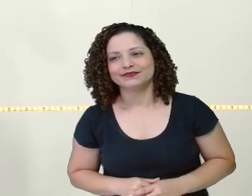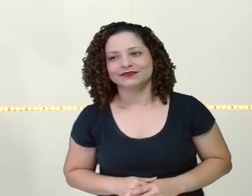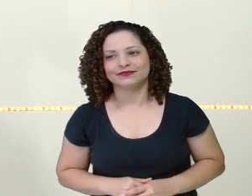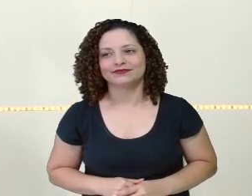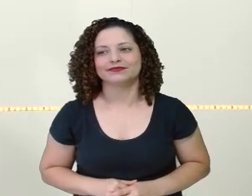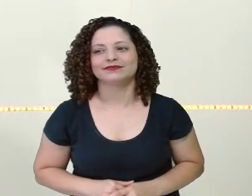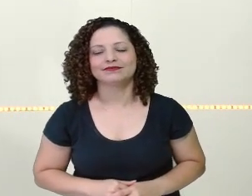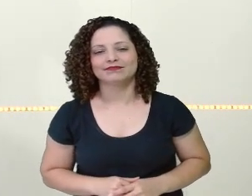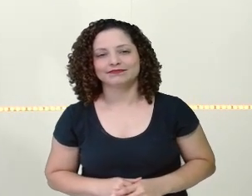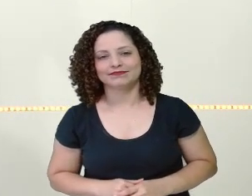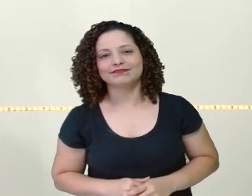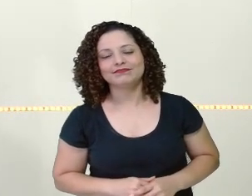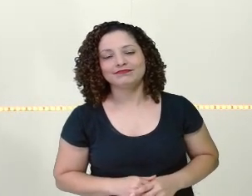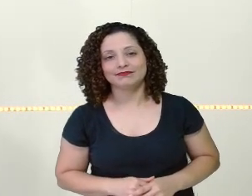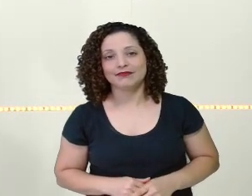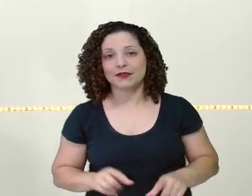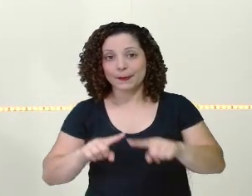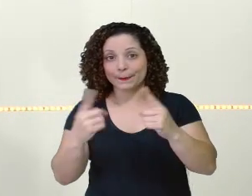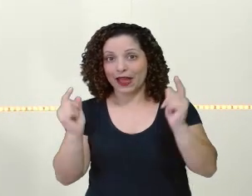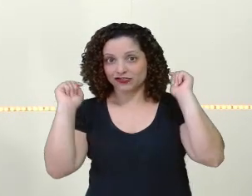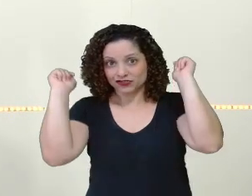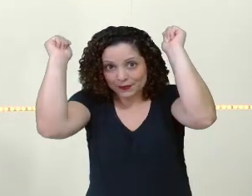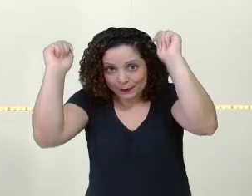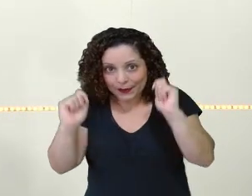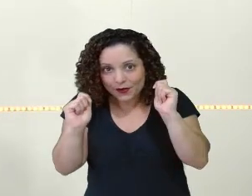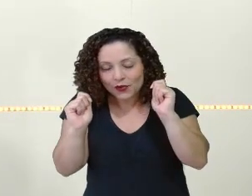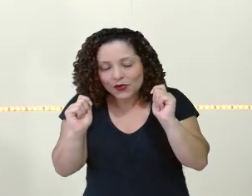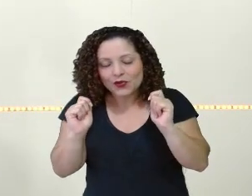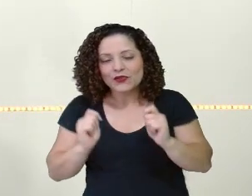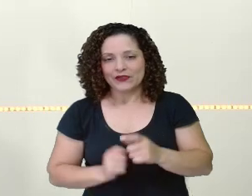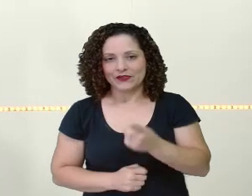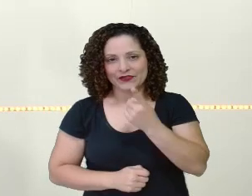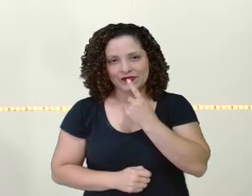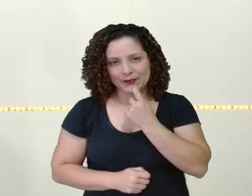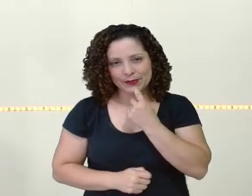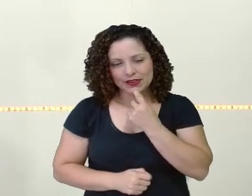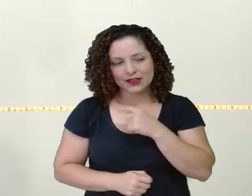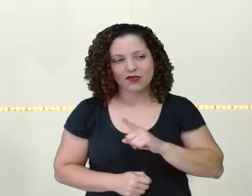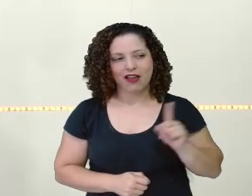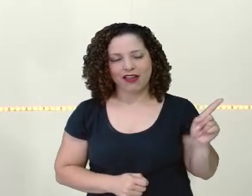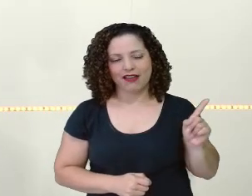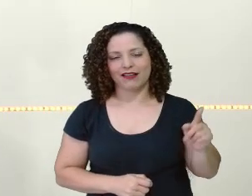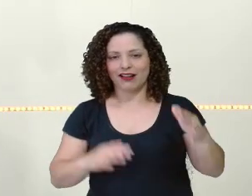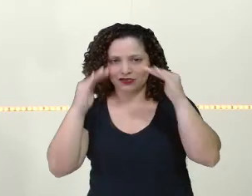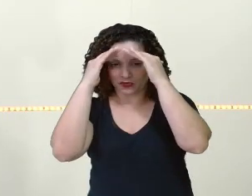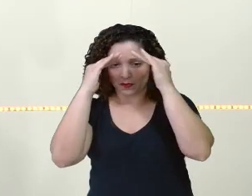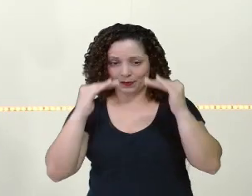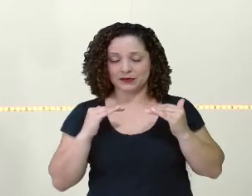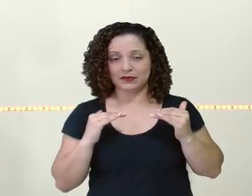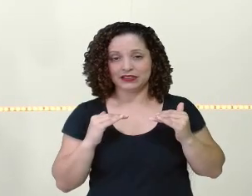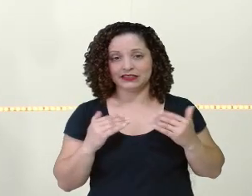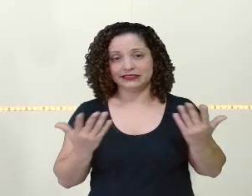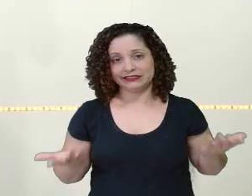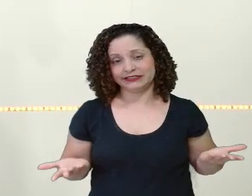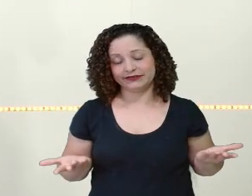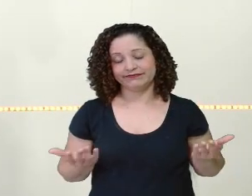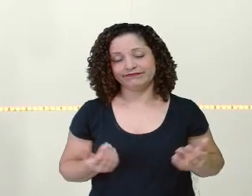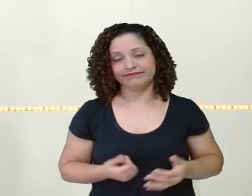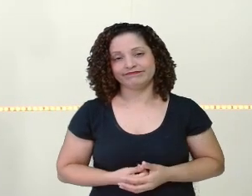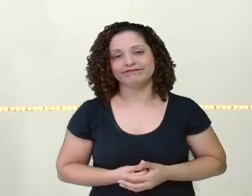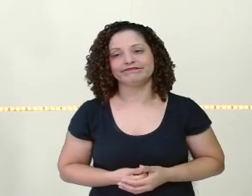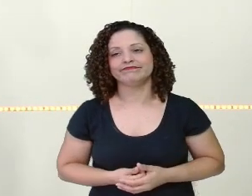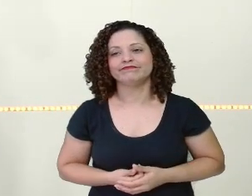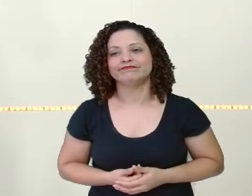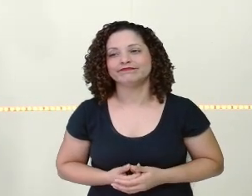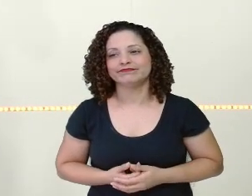Então, desobediente. Então, Se ela tivesse seguido o conselho da mamãe, talvez ela não tivesse encontrado o lobo pelo caminho, tá?